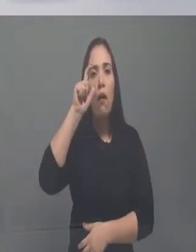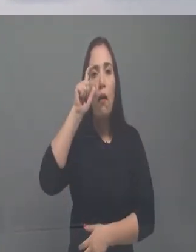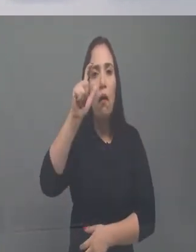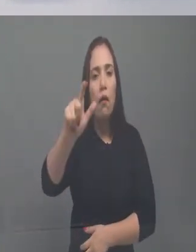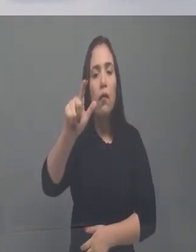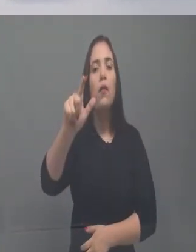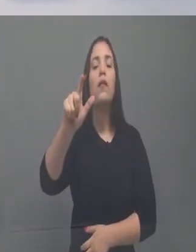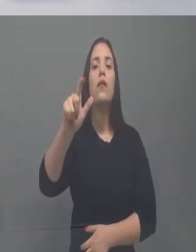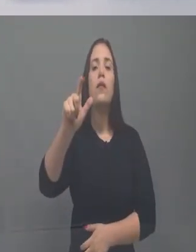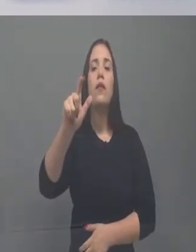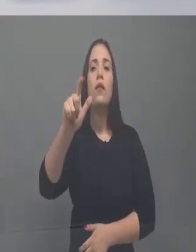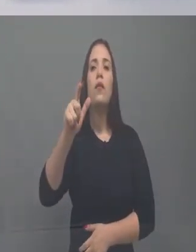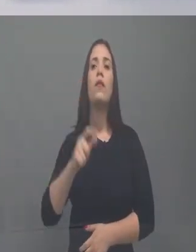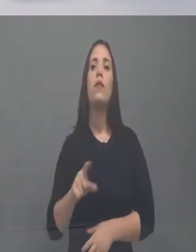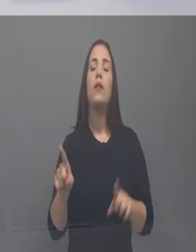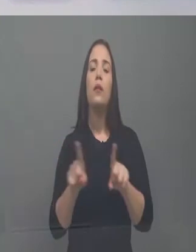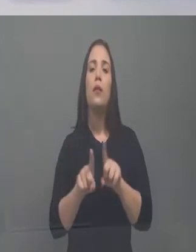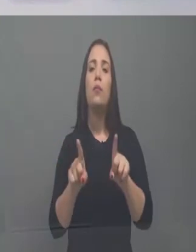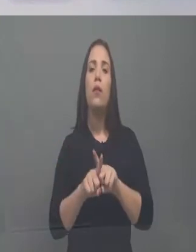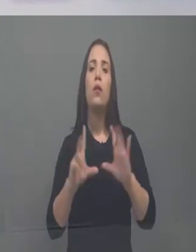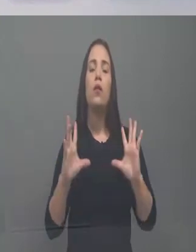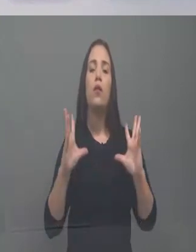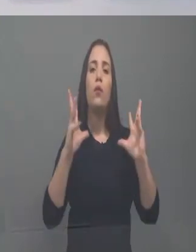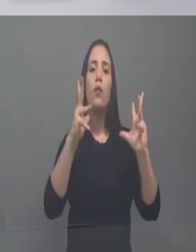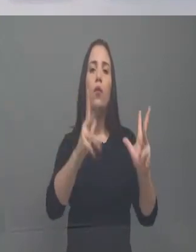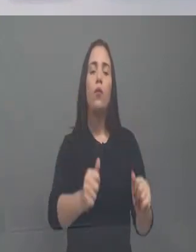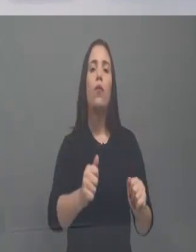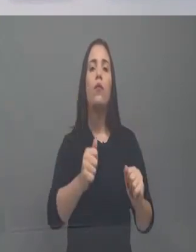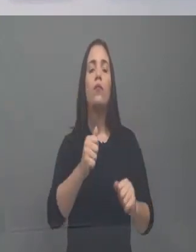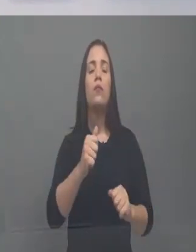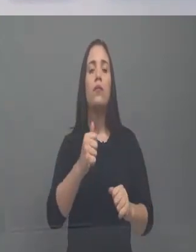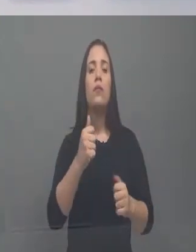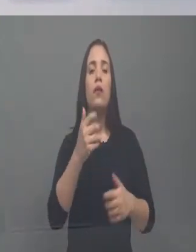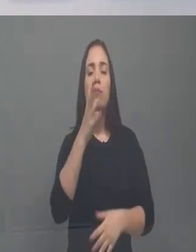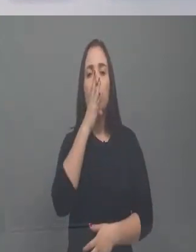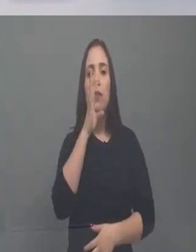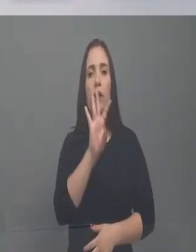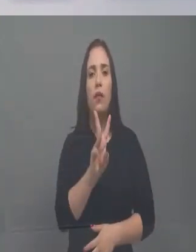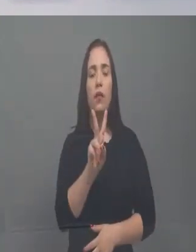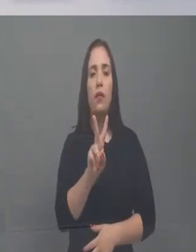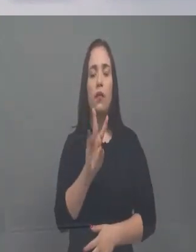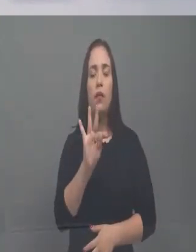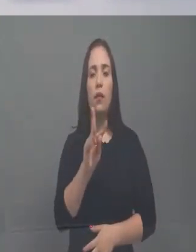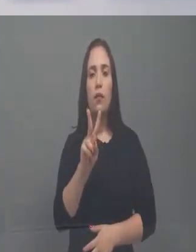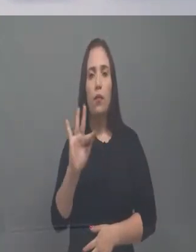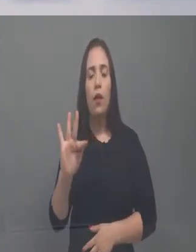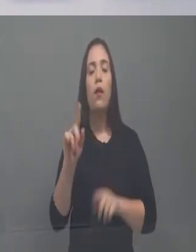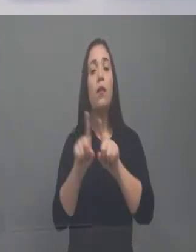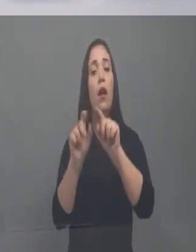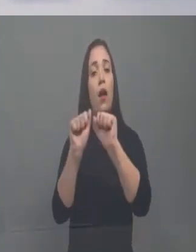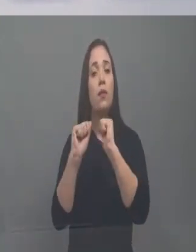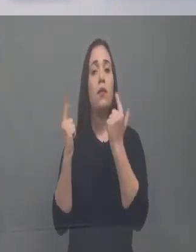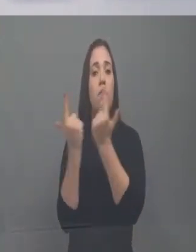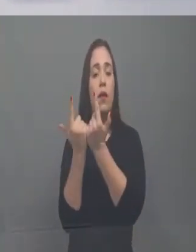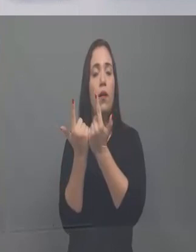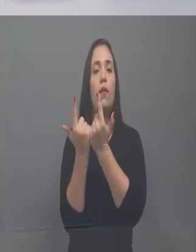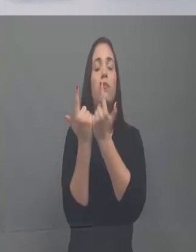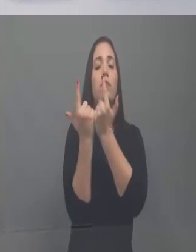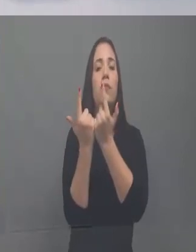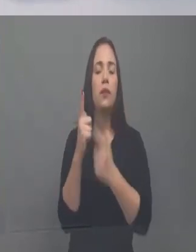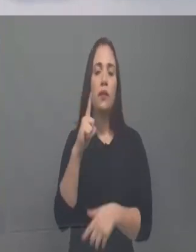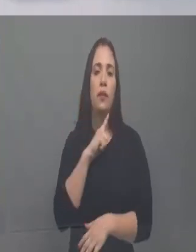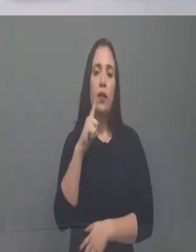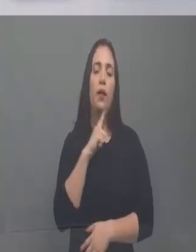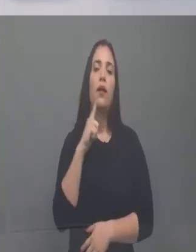para falar, e todos aqueles que também acompanham a TV Assembleia, TV onde nós estamos trabalhando com ela,